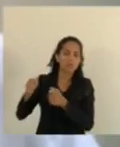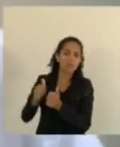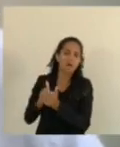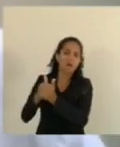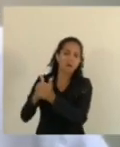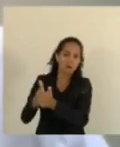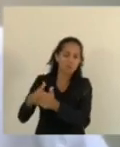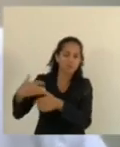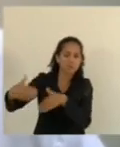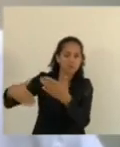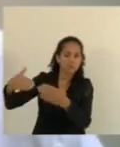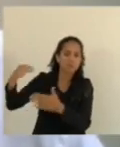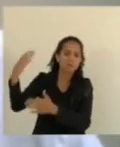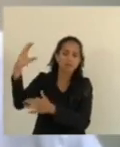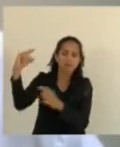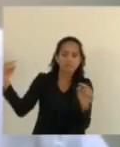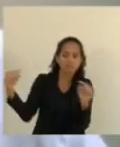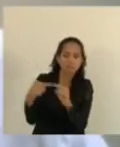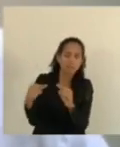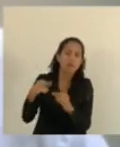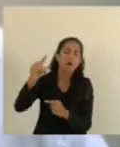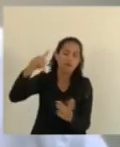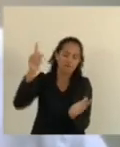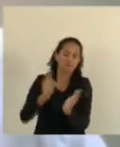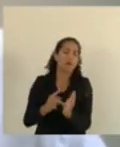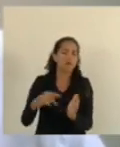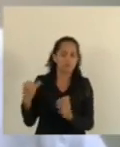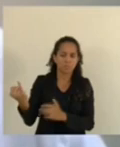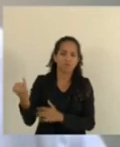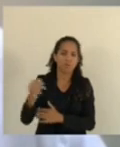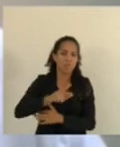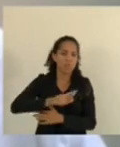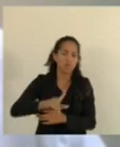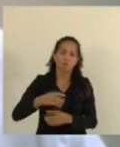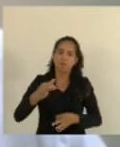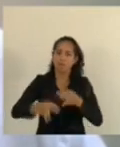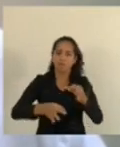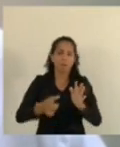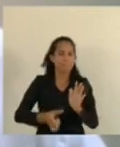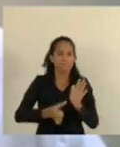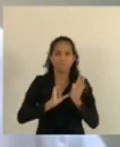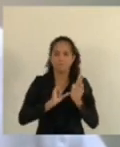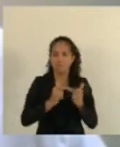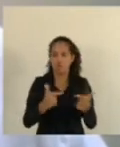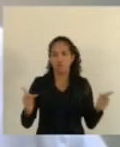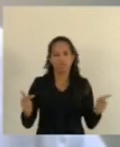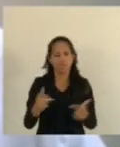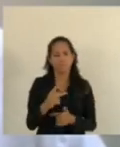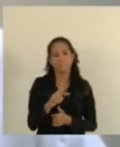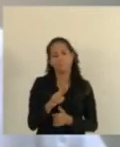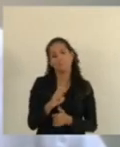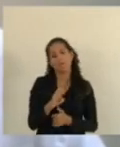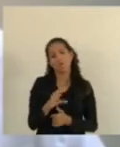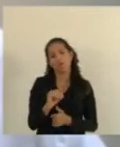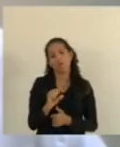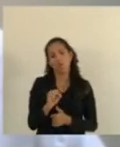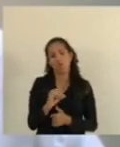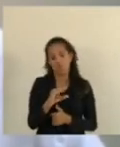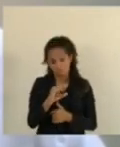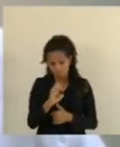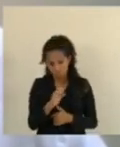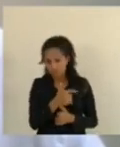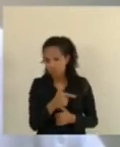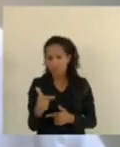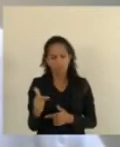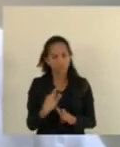desenvolvimento da ciência. Essa é a realidade. Não tem tratamento precoce. Tratamento precoce, os